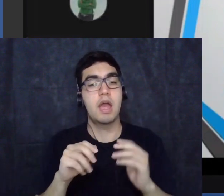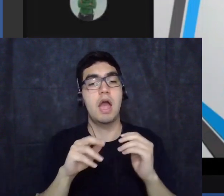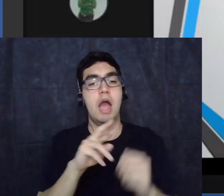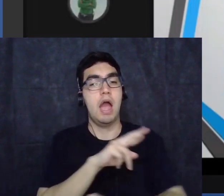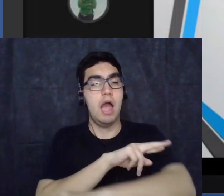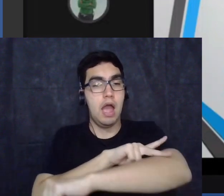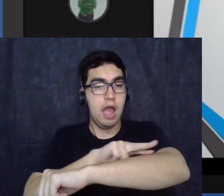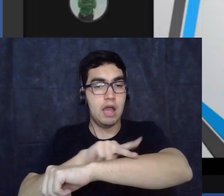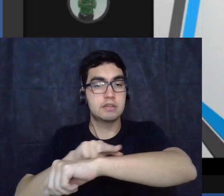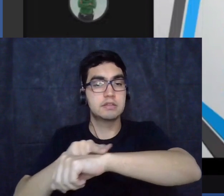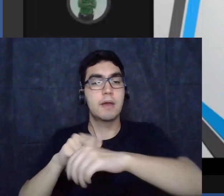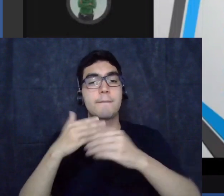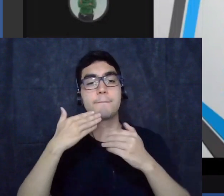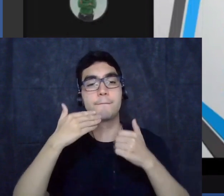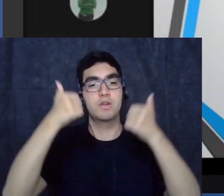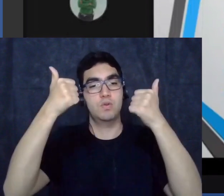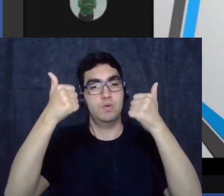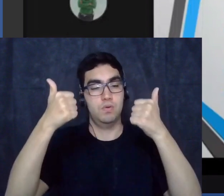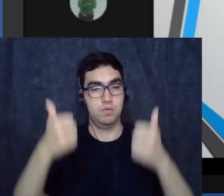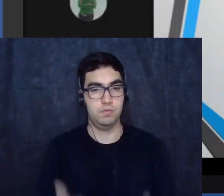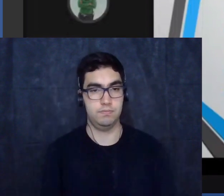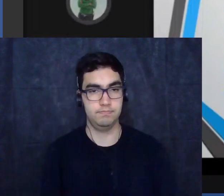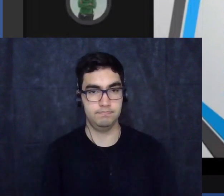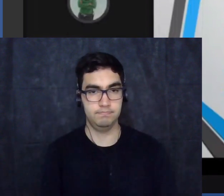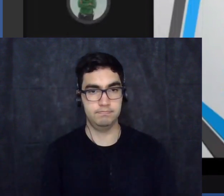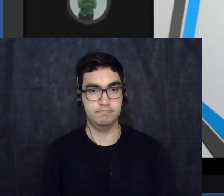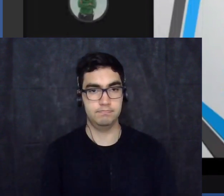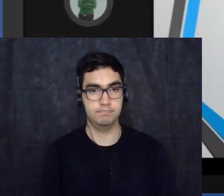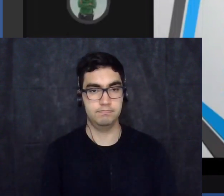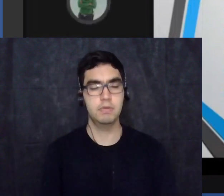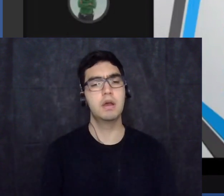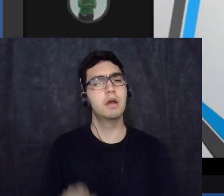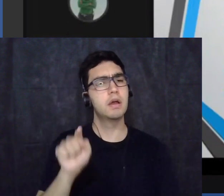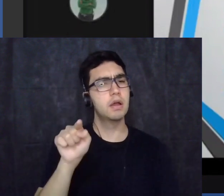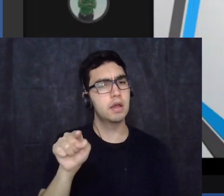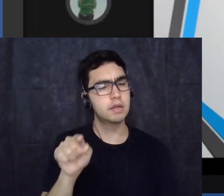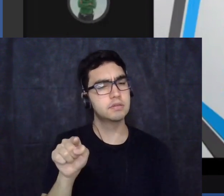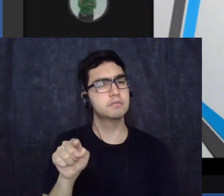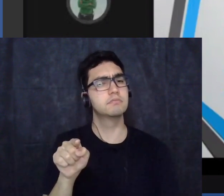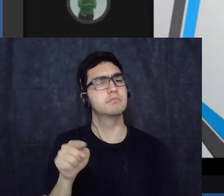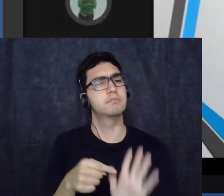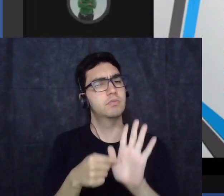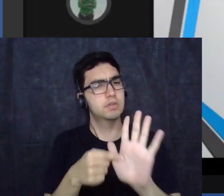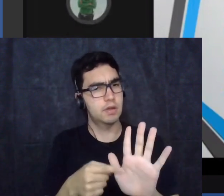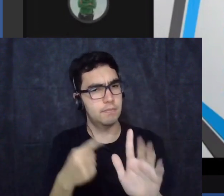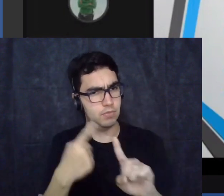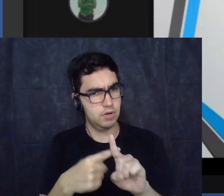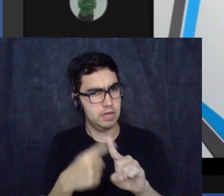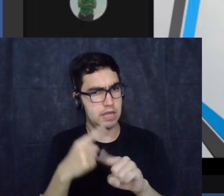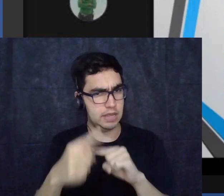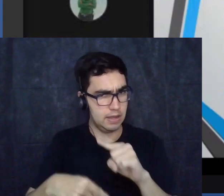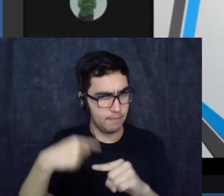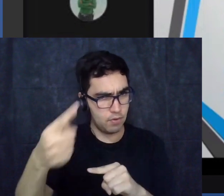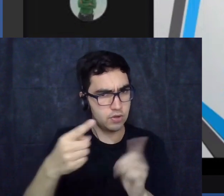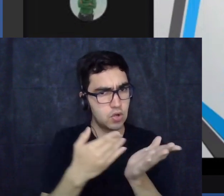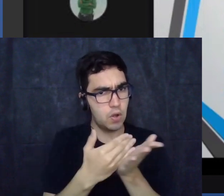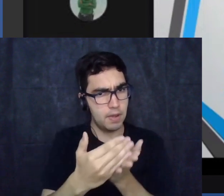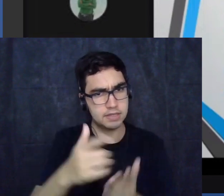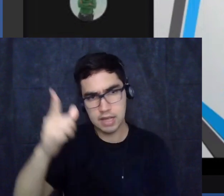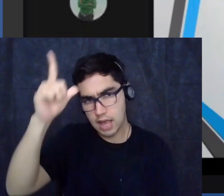aqui a gente dá um ponto porque daqui a pouco nós vamos pular para a Alemanha nazista